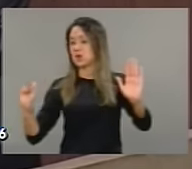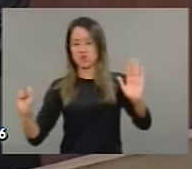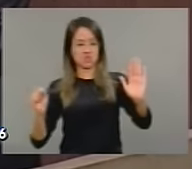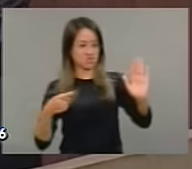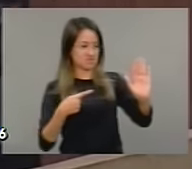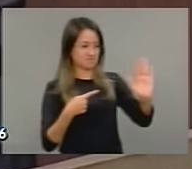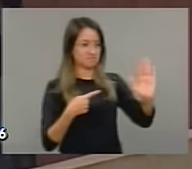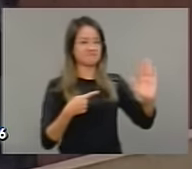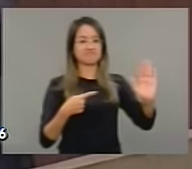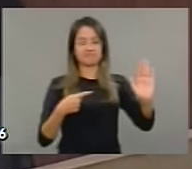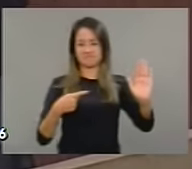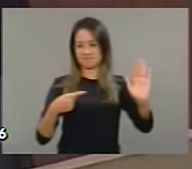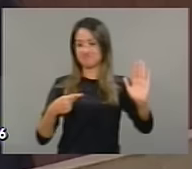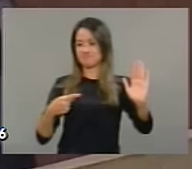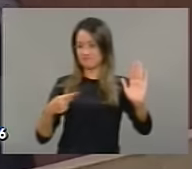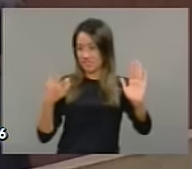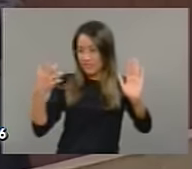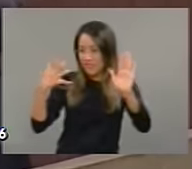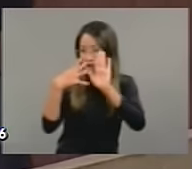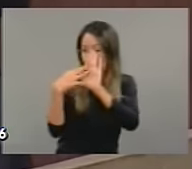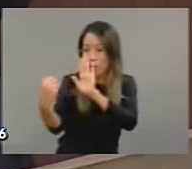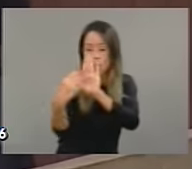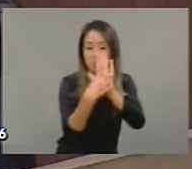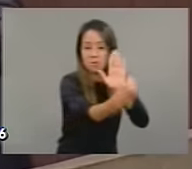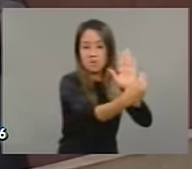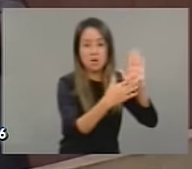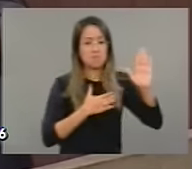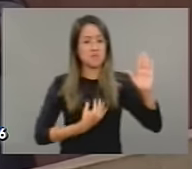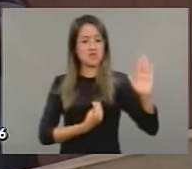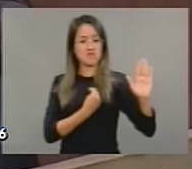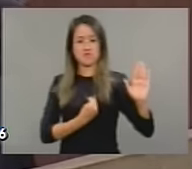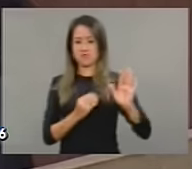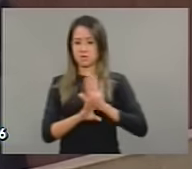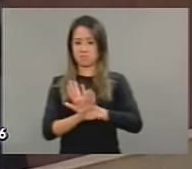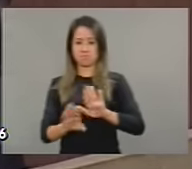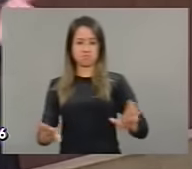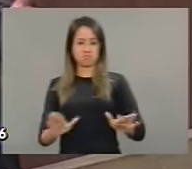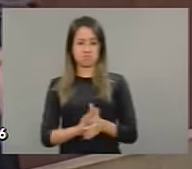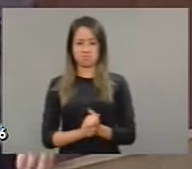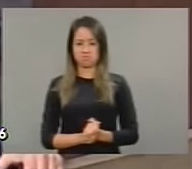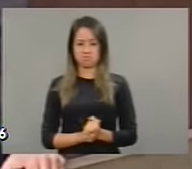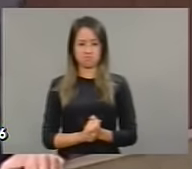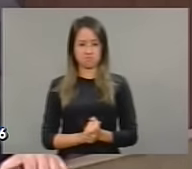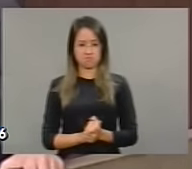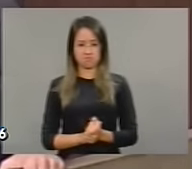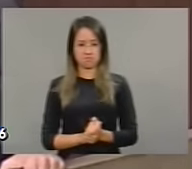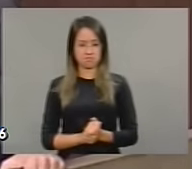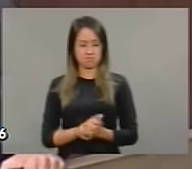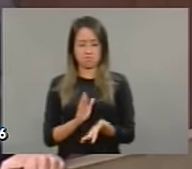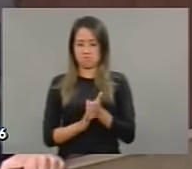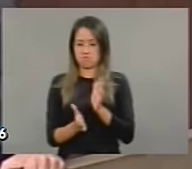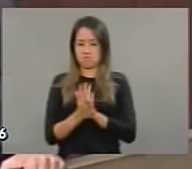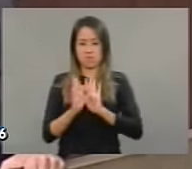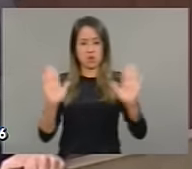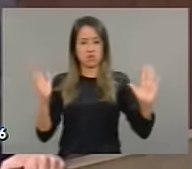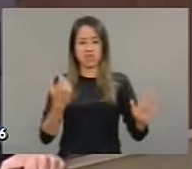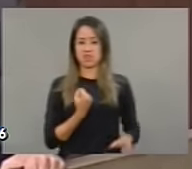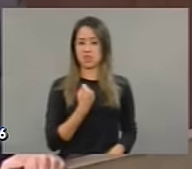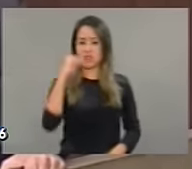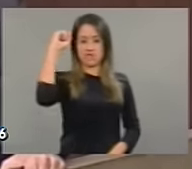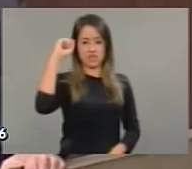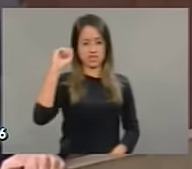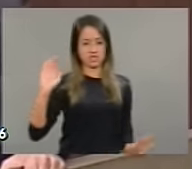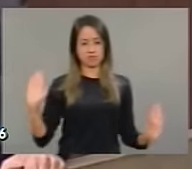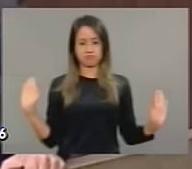exemplo, e aí, a nossa vida está carregada de exemplos, é o nosso melhor, é a